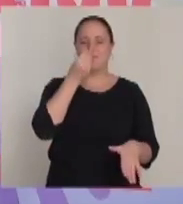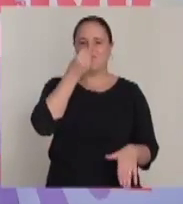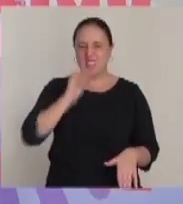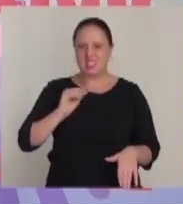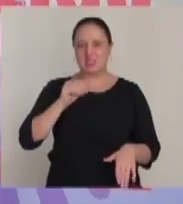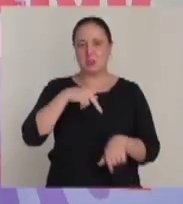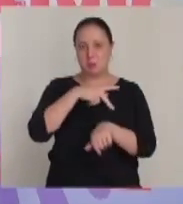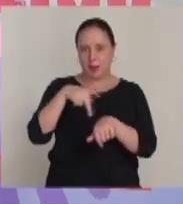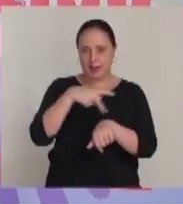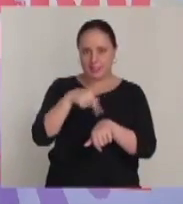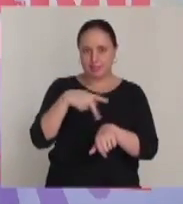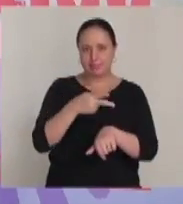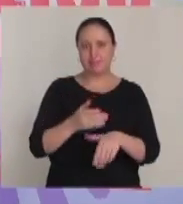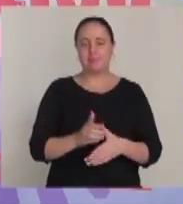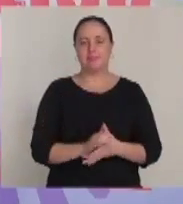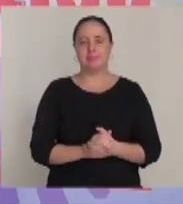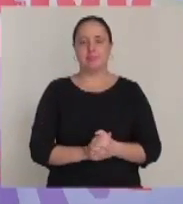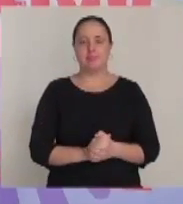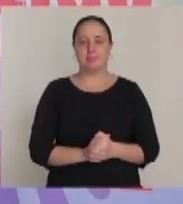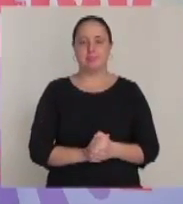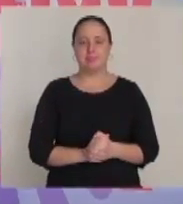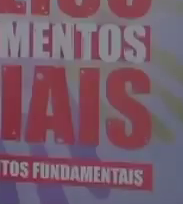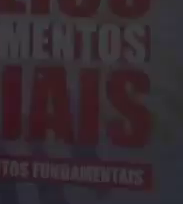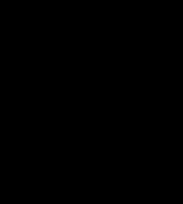sido os mais excluídos deste país.